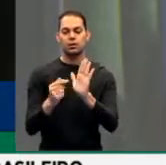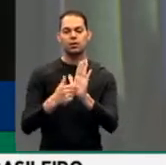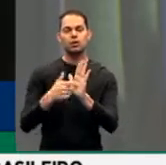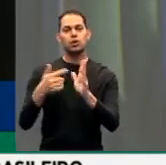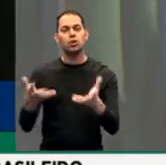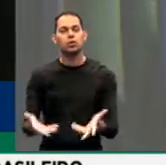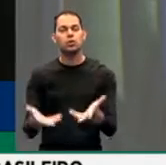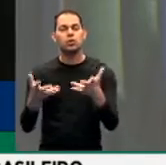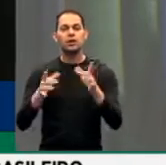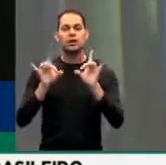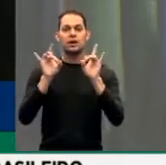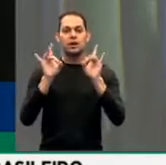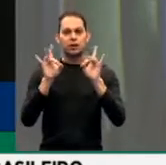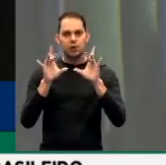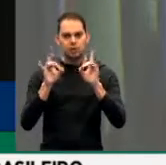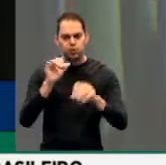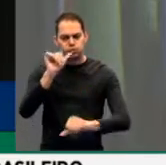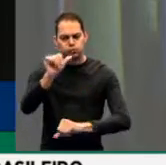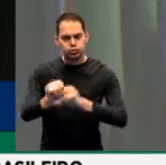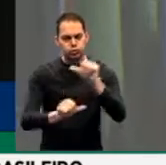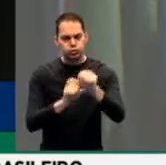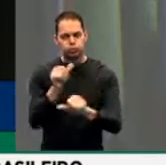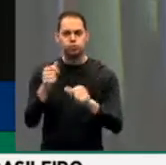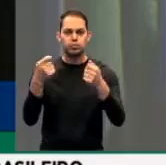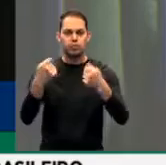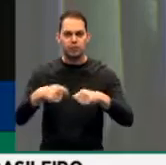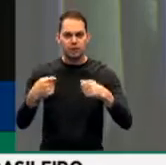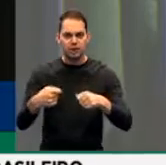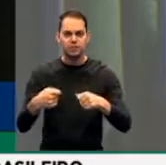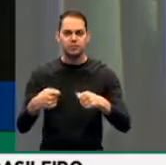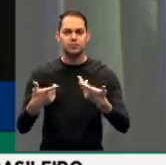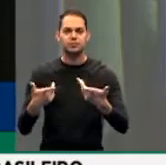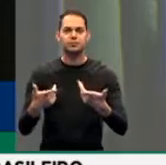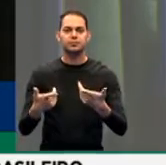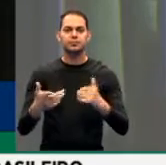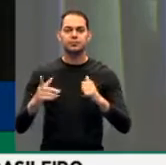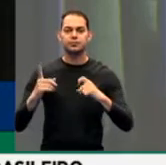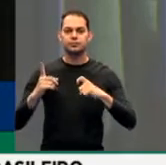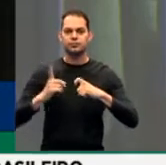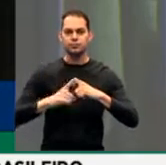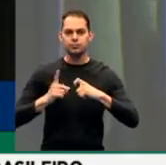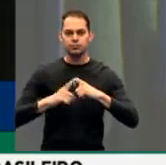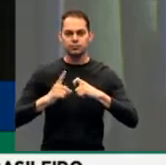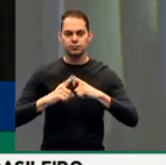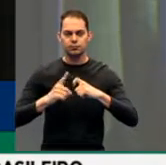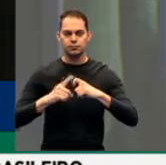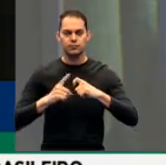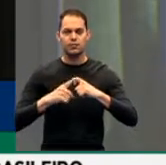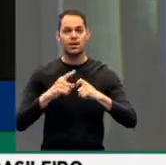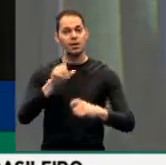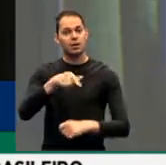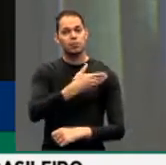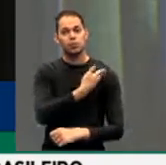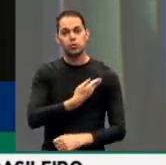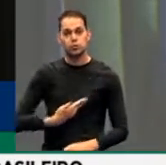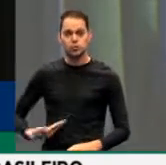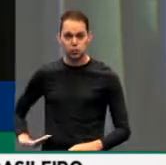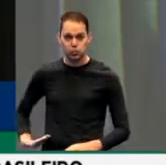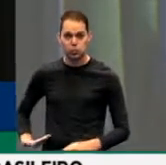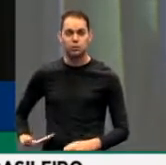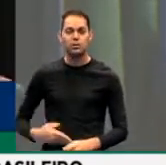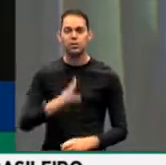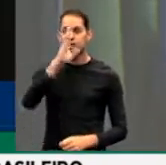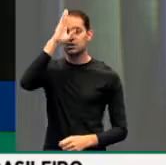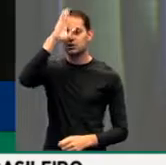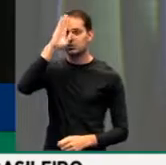especialização, necessidade da residência médica, que é pública, que é de